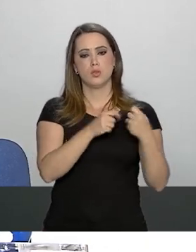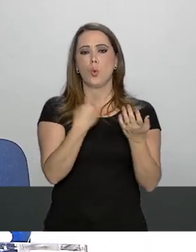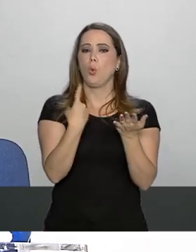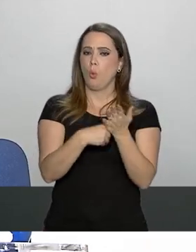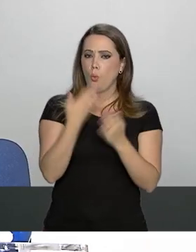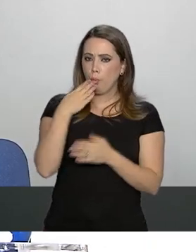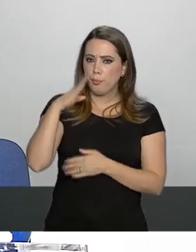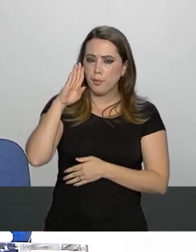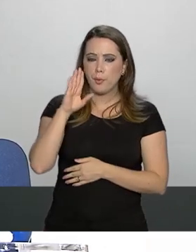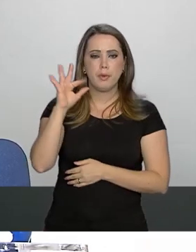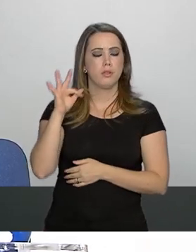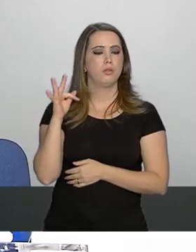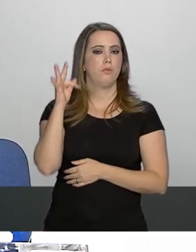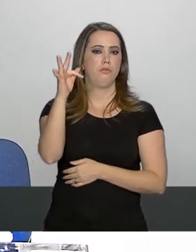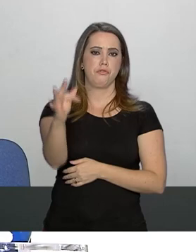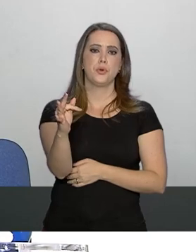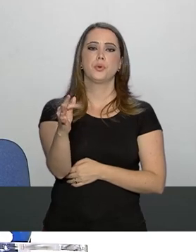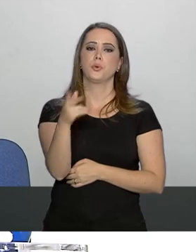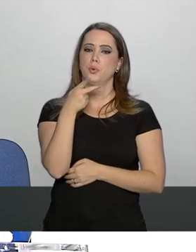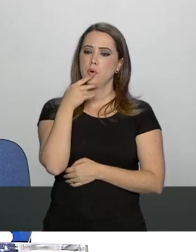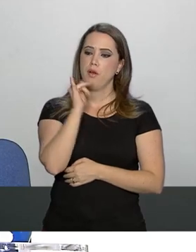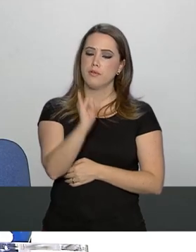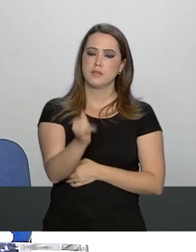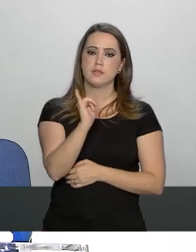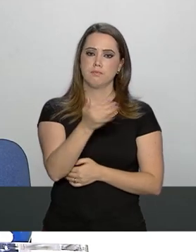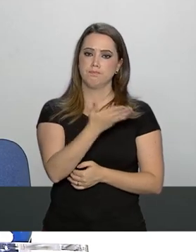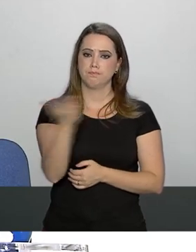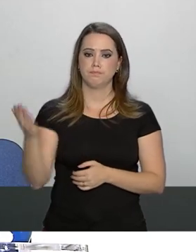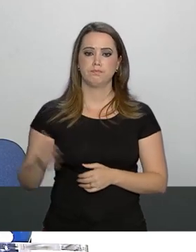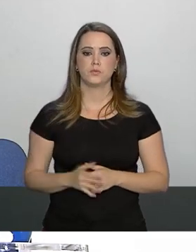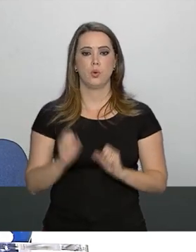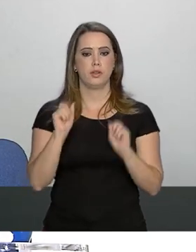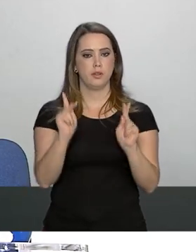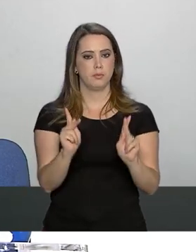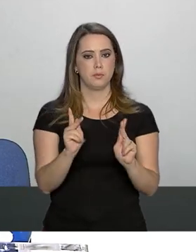comprometo a retificar junto a vocês. Está bem?